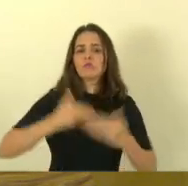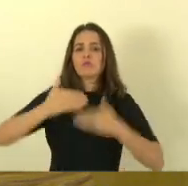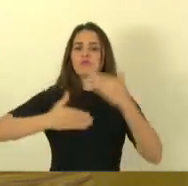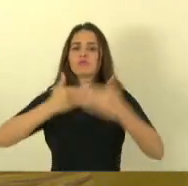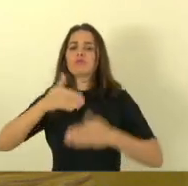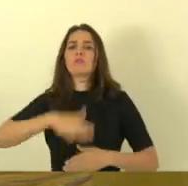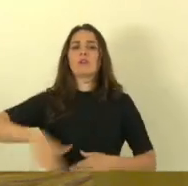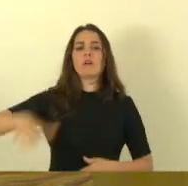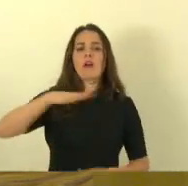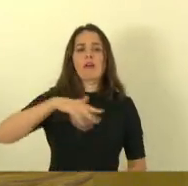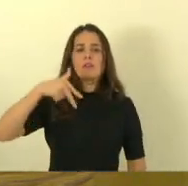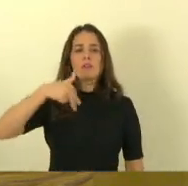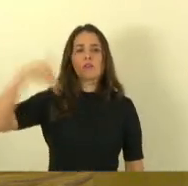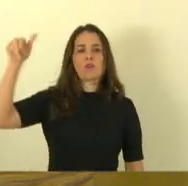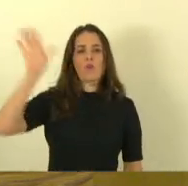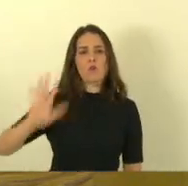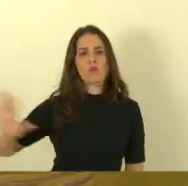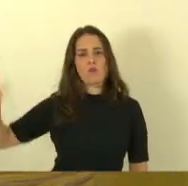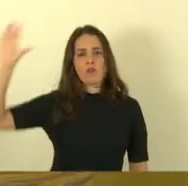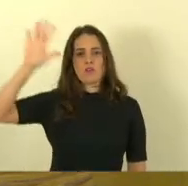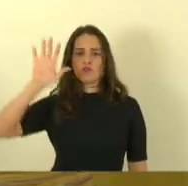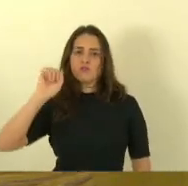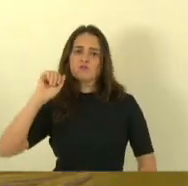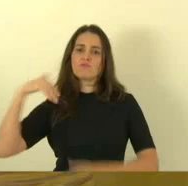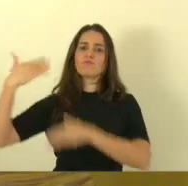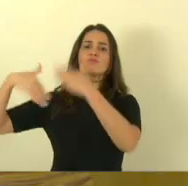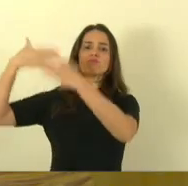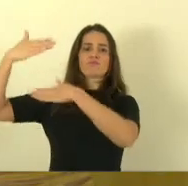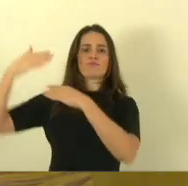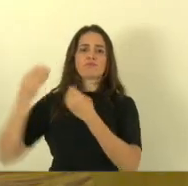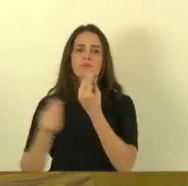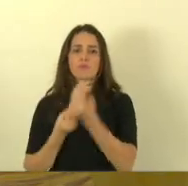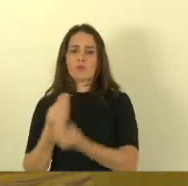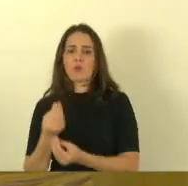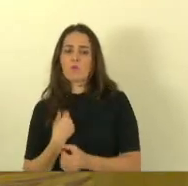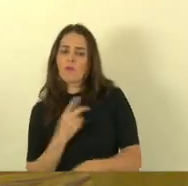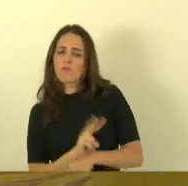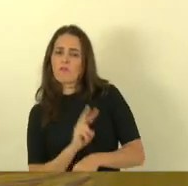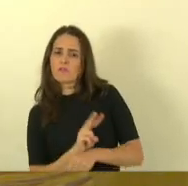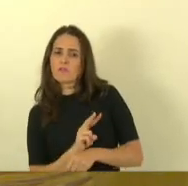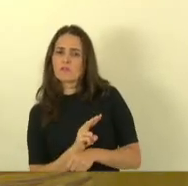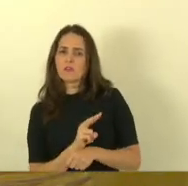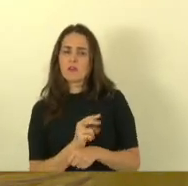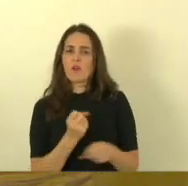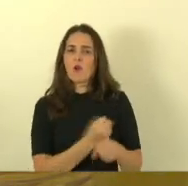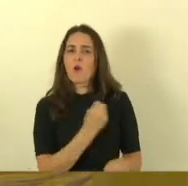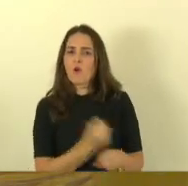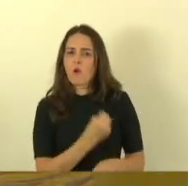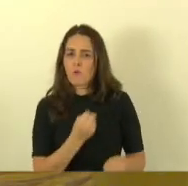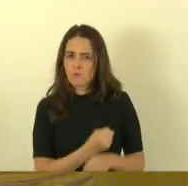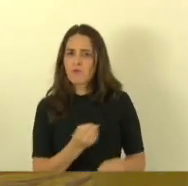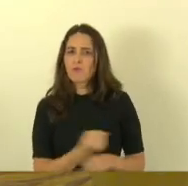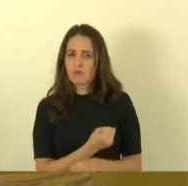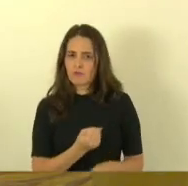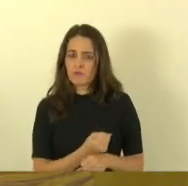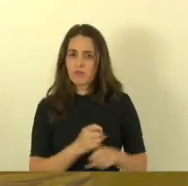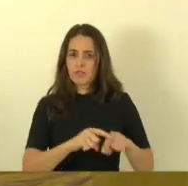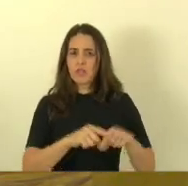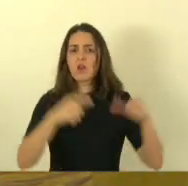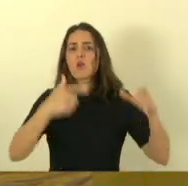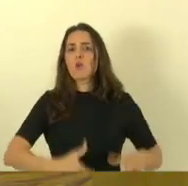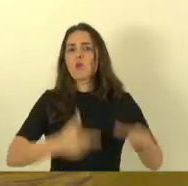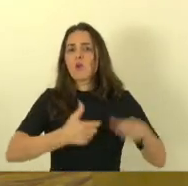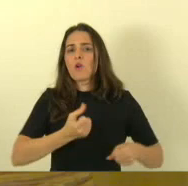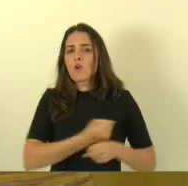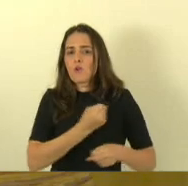fiscalizar algumas obras importantes na região. Eu estive lá no canteiro de obra da empresa que